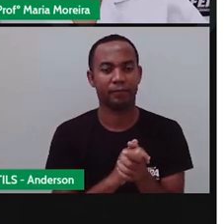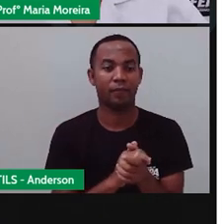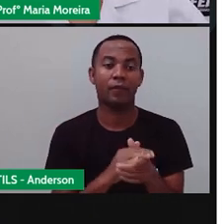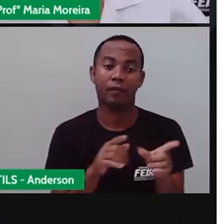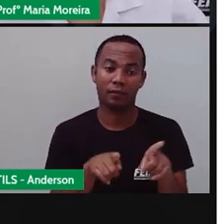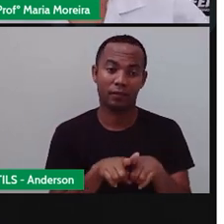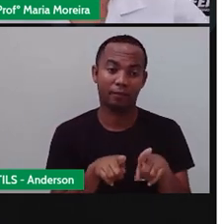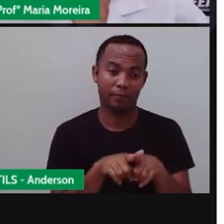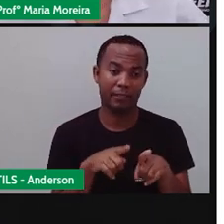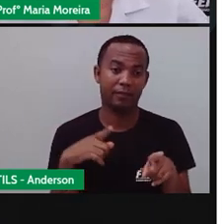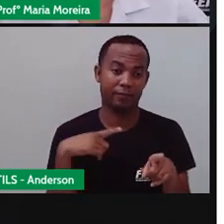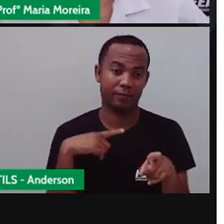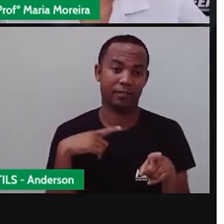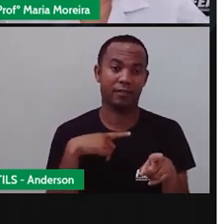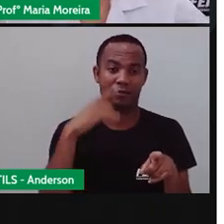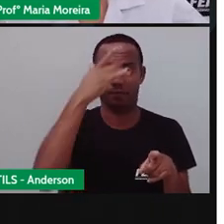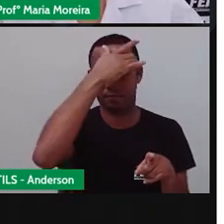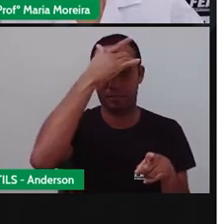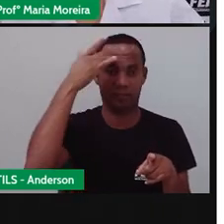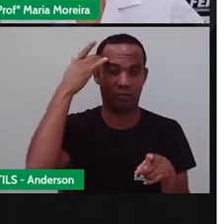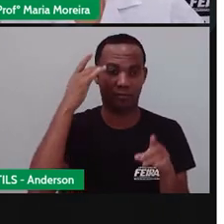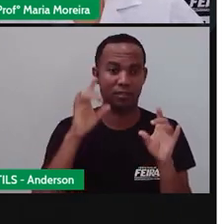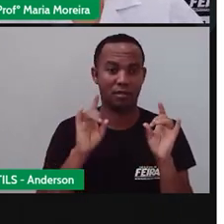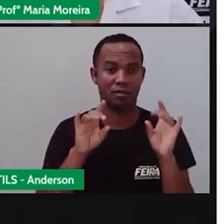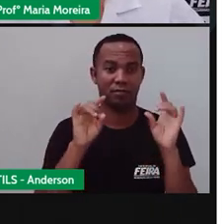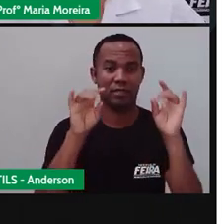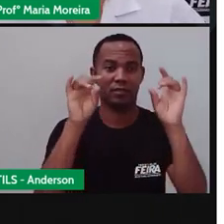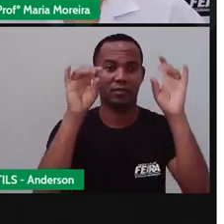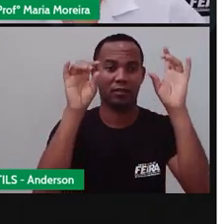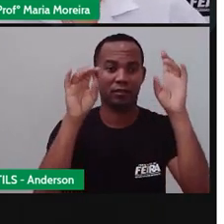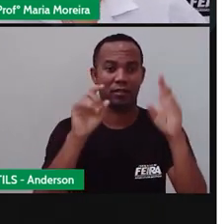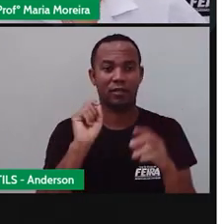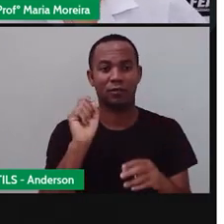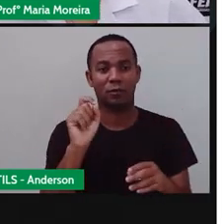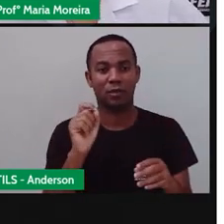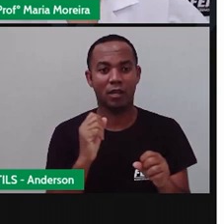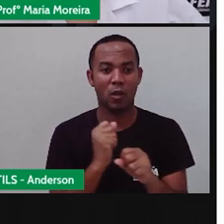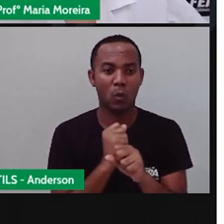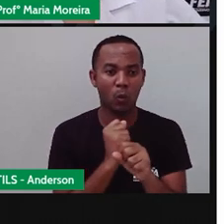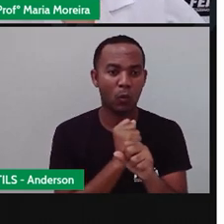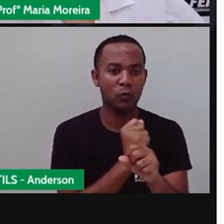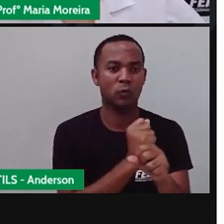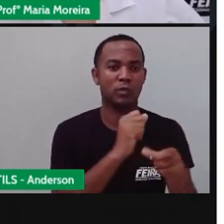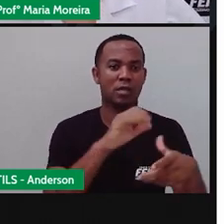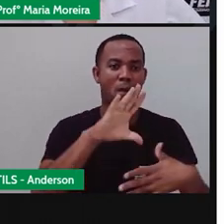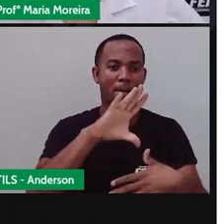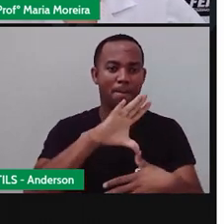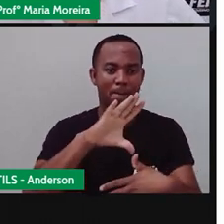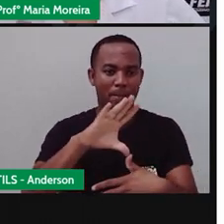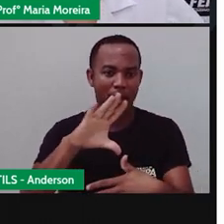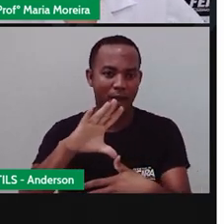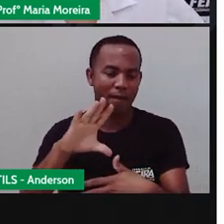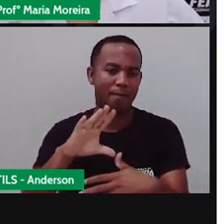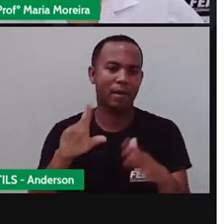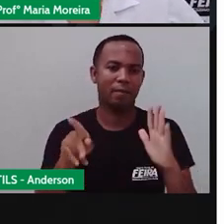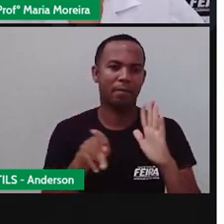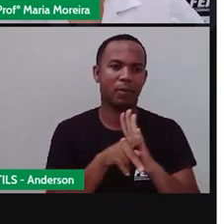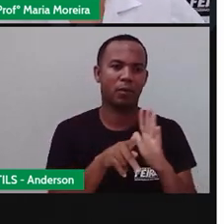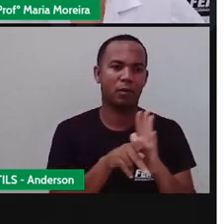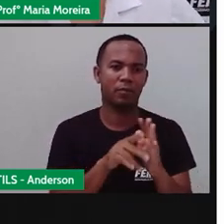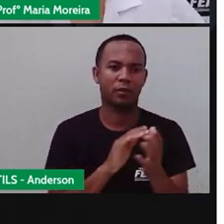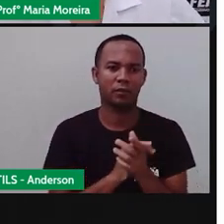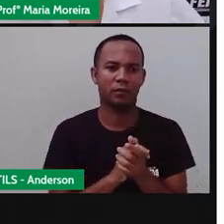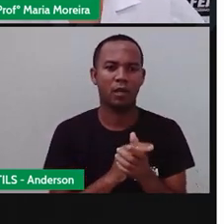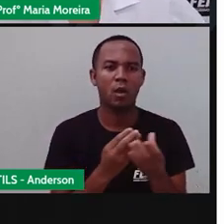pessoas especializadas, né? Na construção de mapas. Bom, quem olhar para o desenho, terá ao menos uma